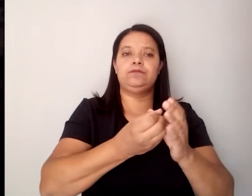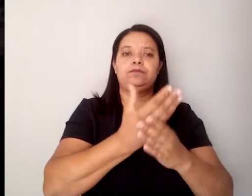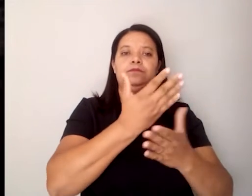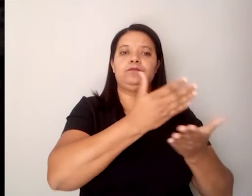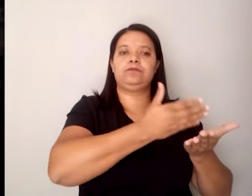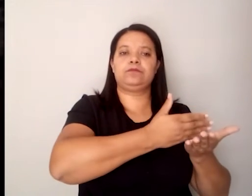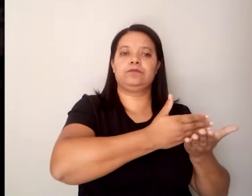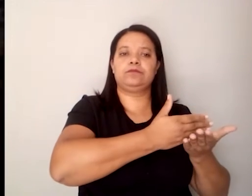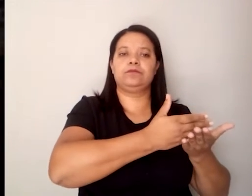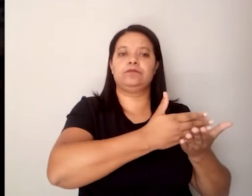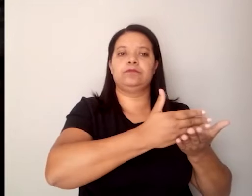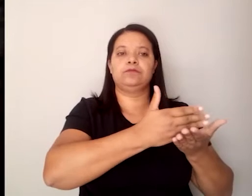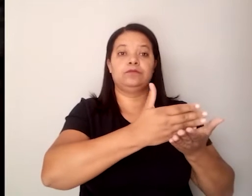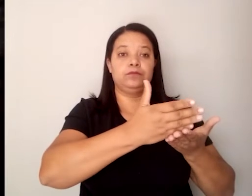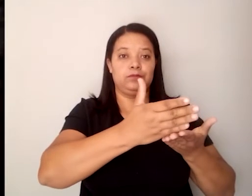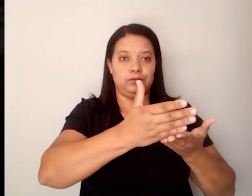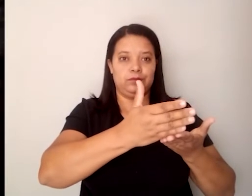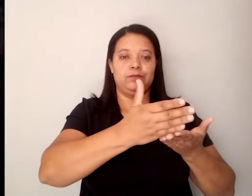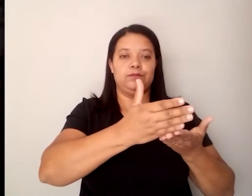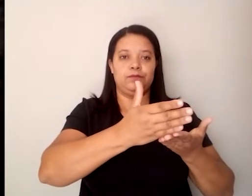O que é que vale dizer?